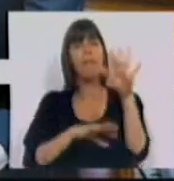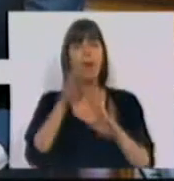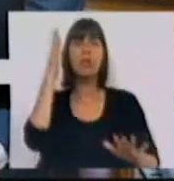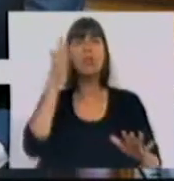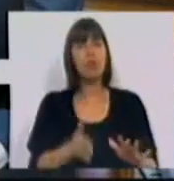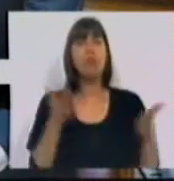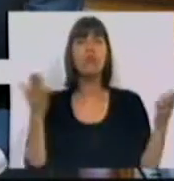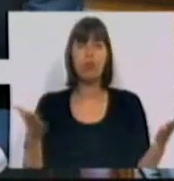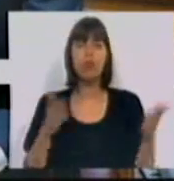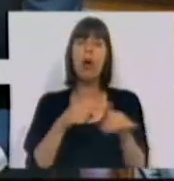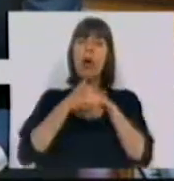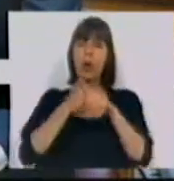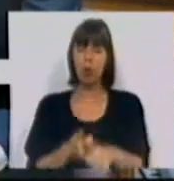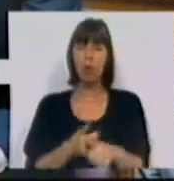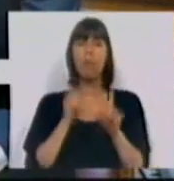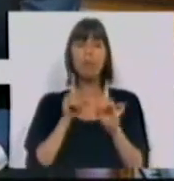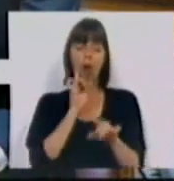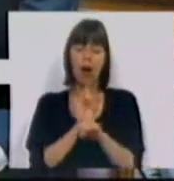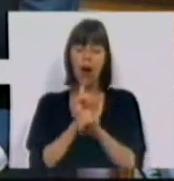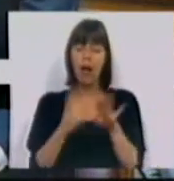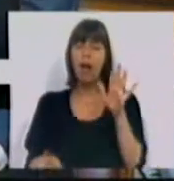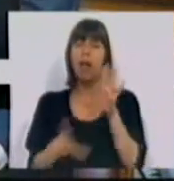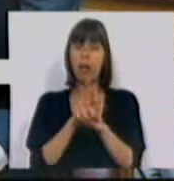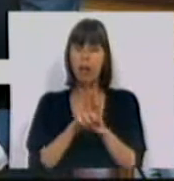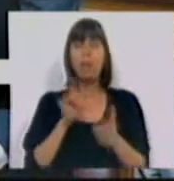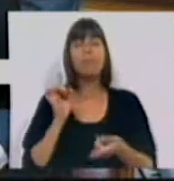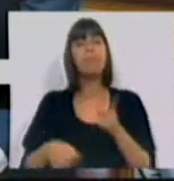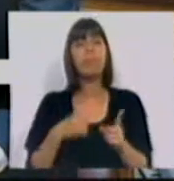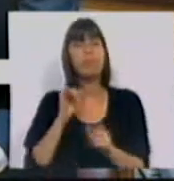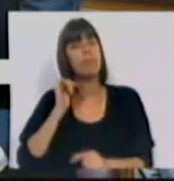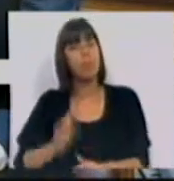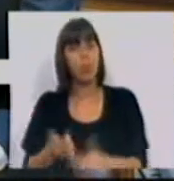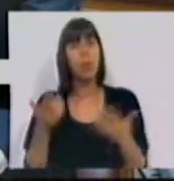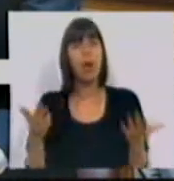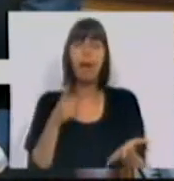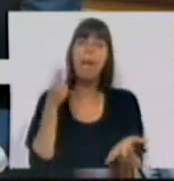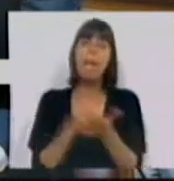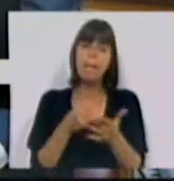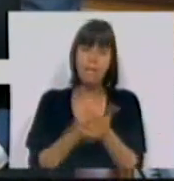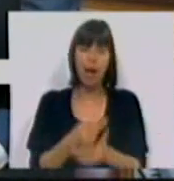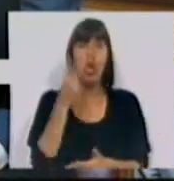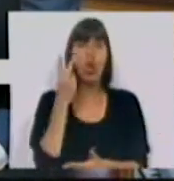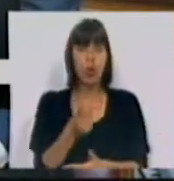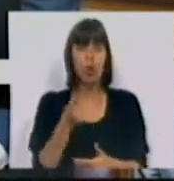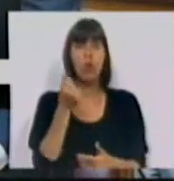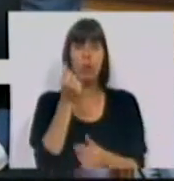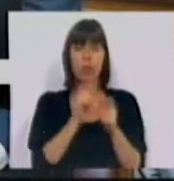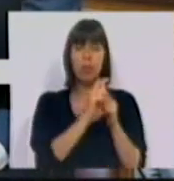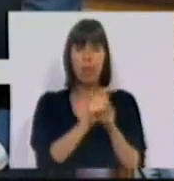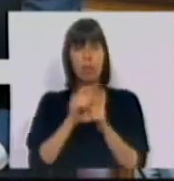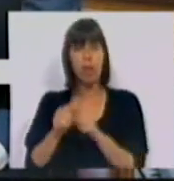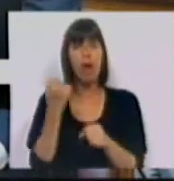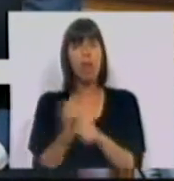justiça, cumprindo de acordo com a lei aquilo que é correto. Pagar os dois subsídios aos